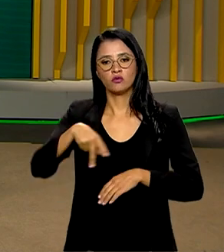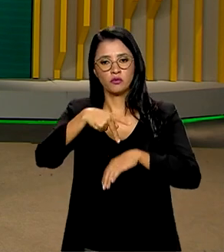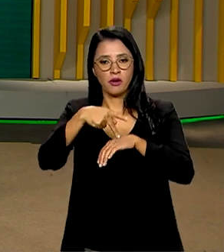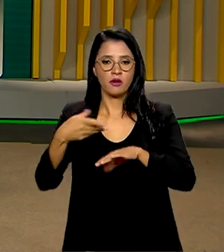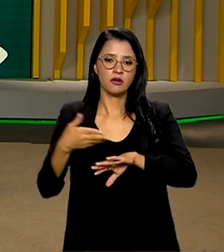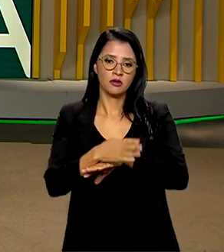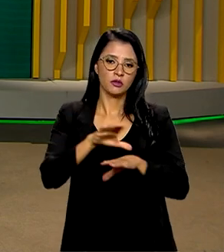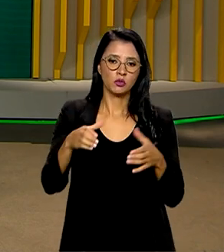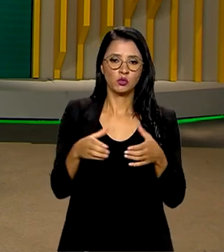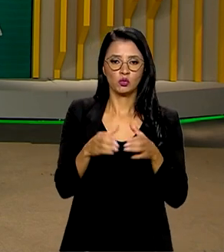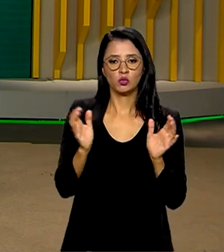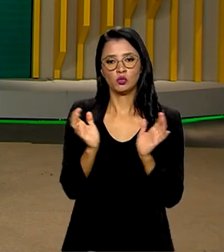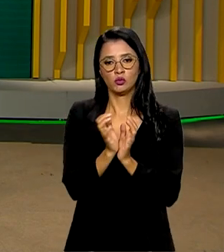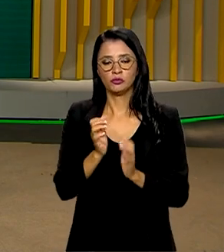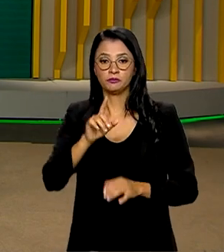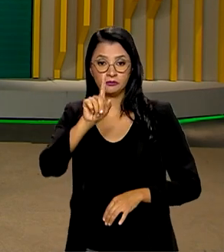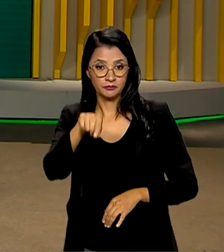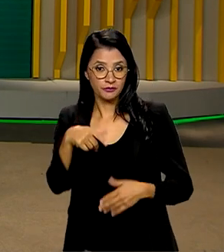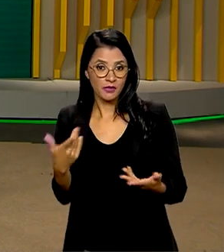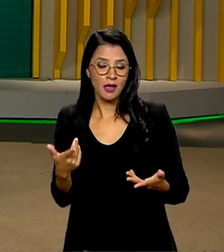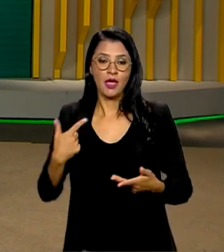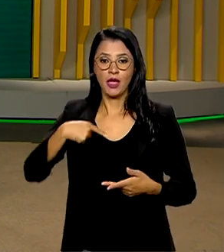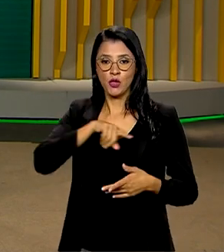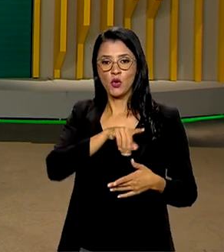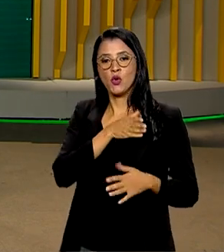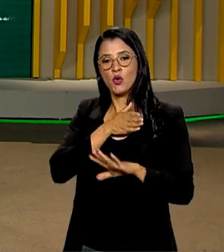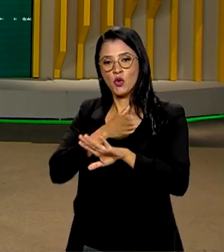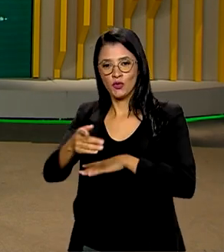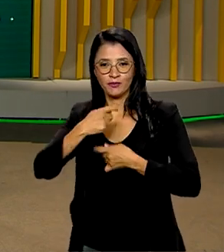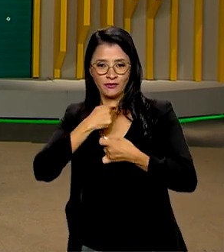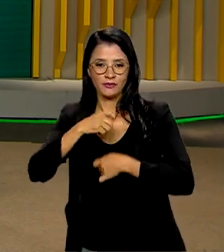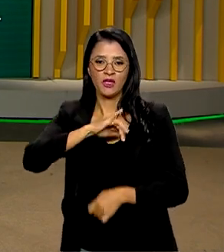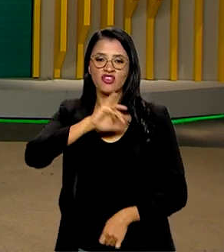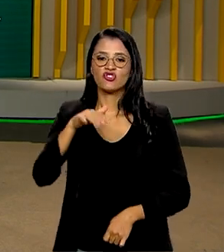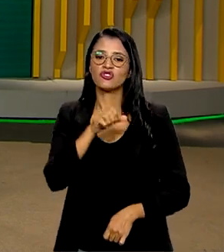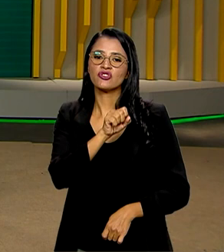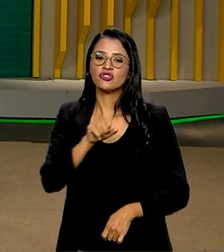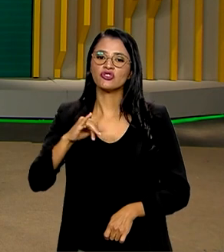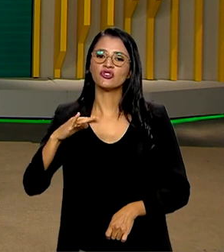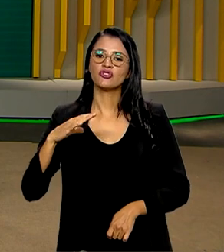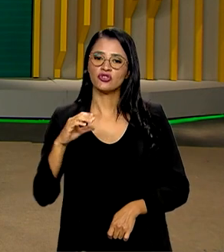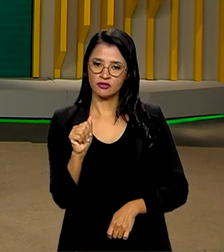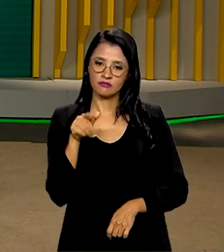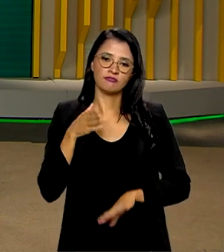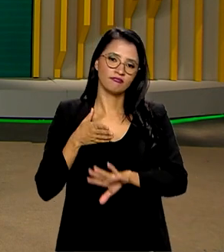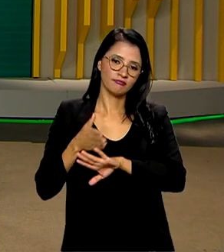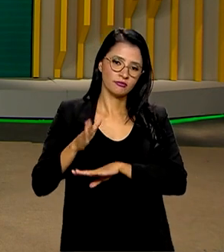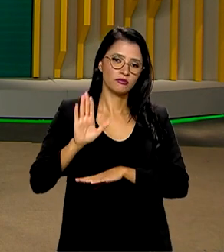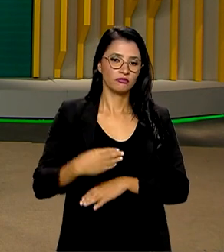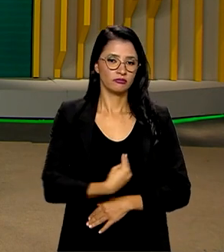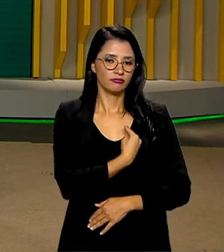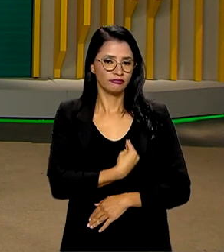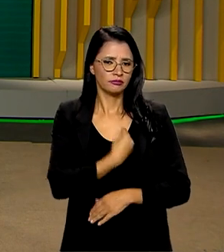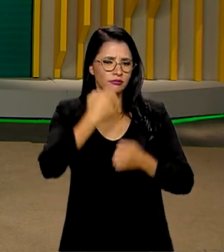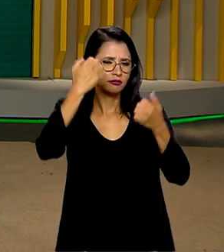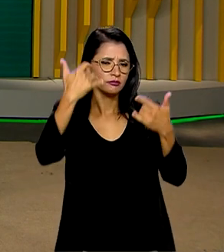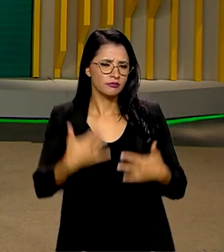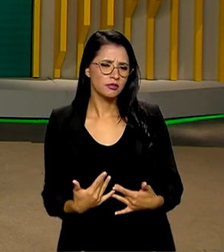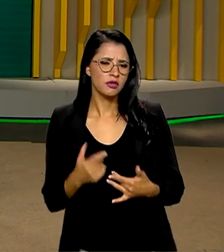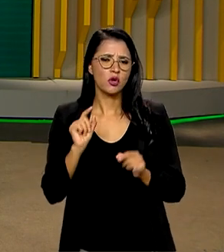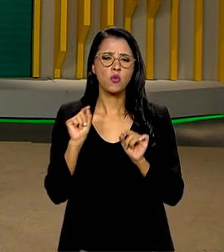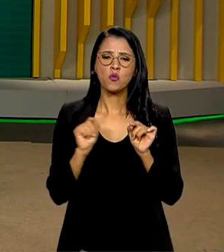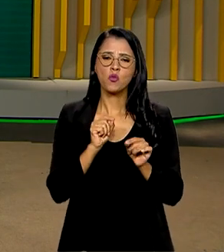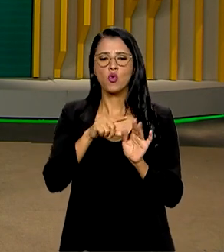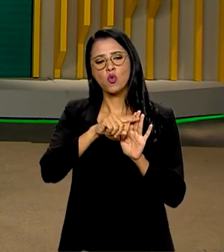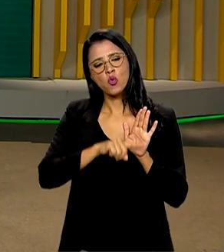bloco, Ana. Isso mesmo, Roberto. E a nossa enviada especial, Jéssica Gonçalves, já está por lá e conta pra gente um pouquinho dessa